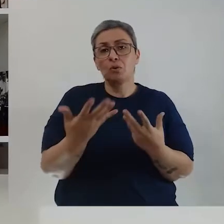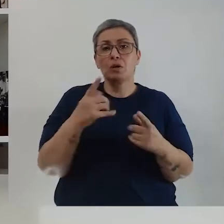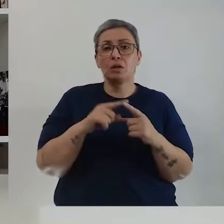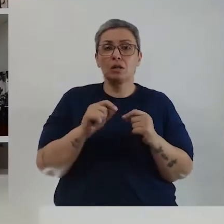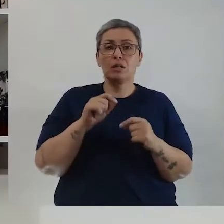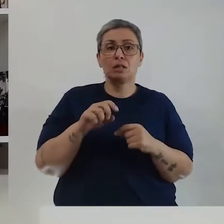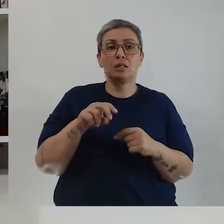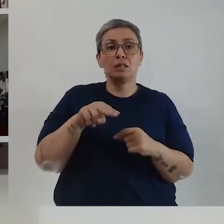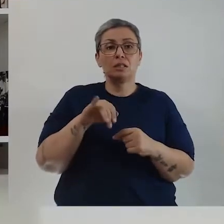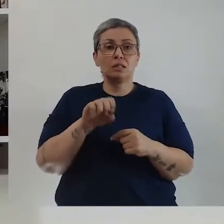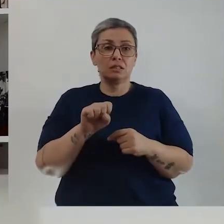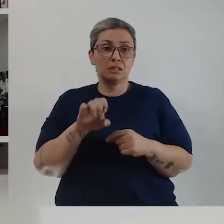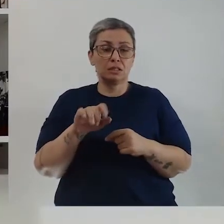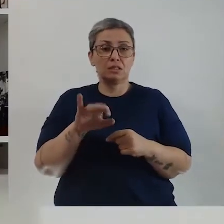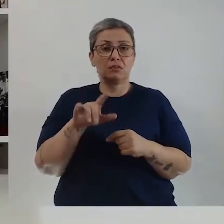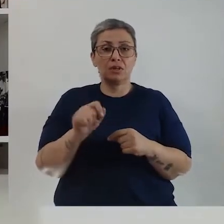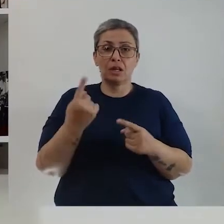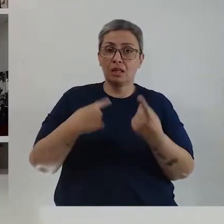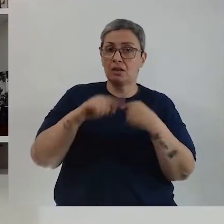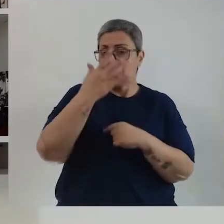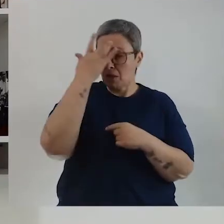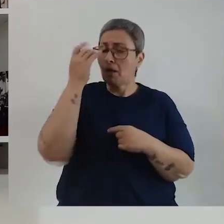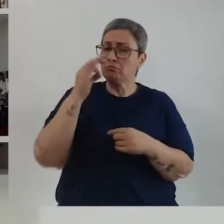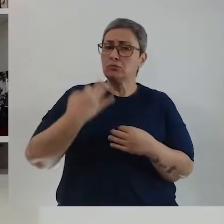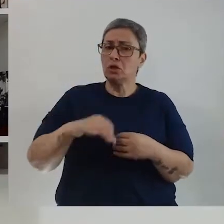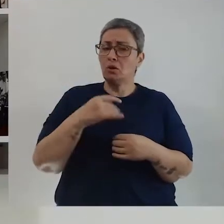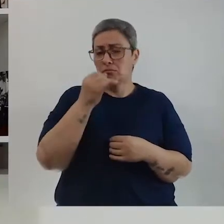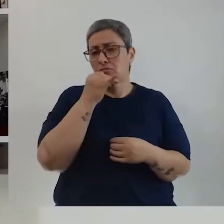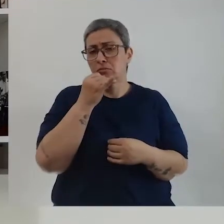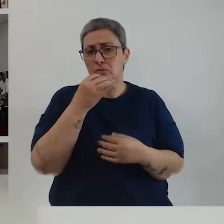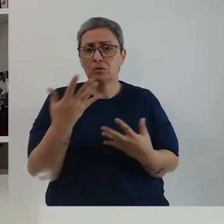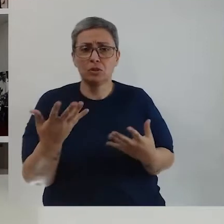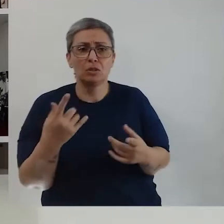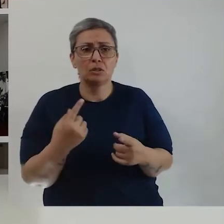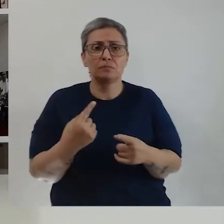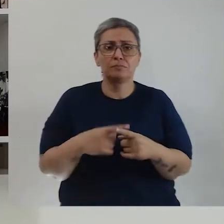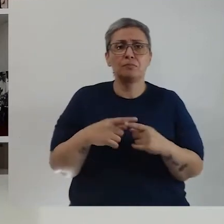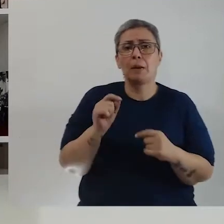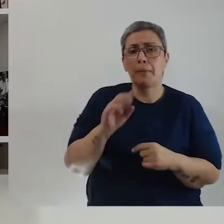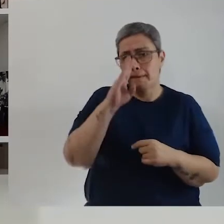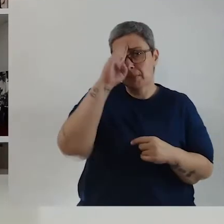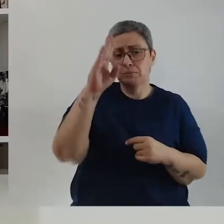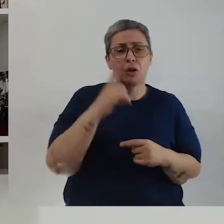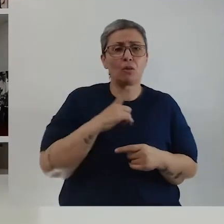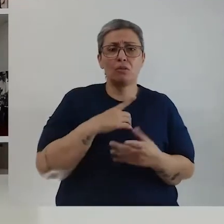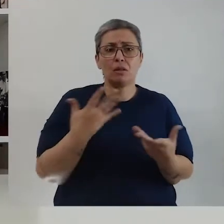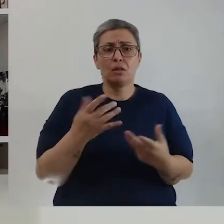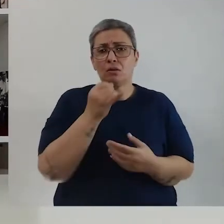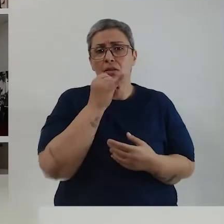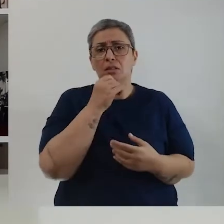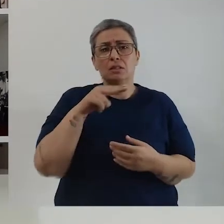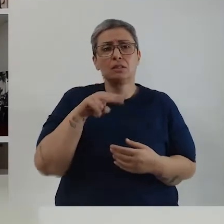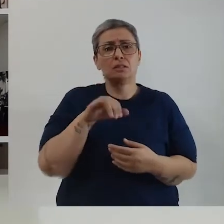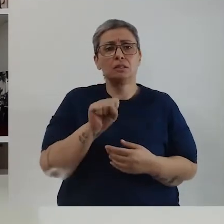exemplo do... Danice da Silveira transforma pessoas. Com certeza é o exemplo... É o principal exemplo que